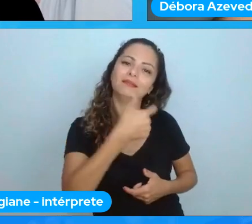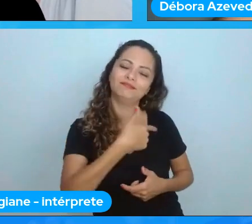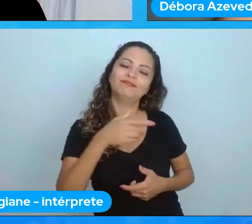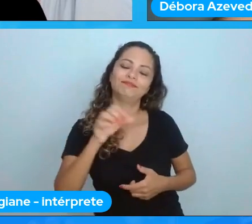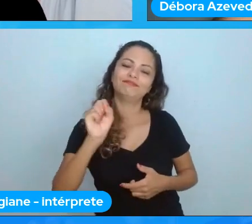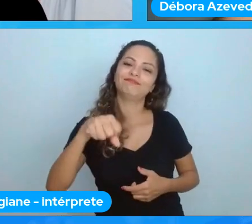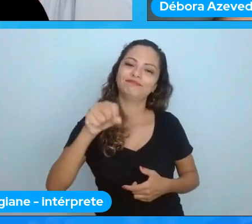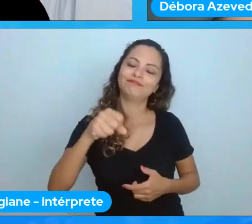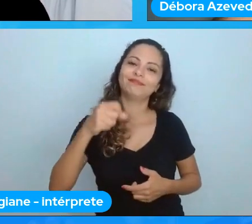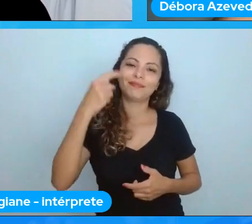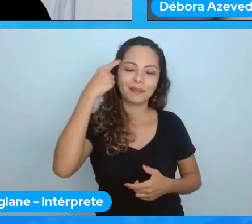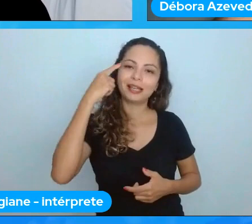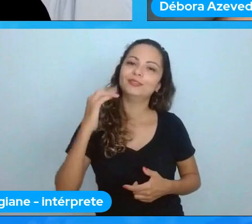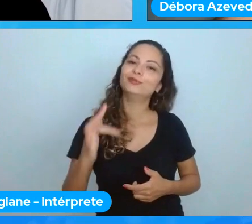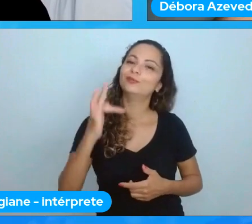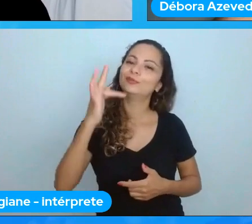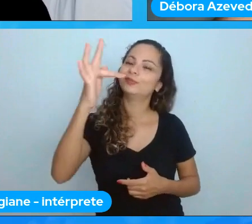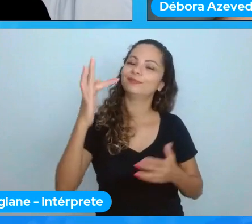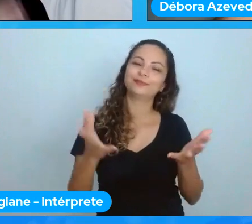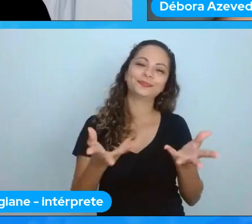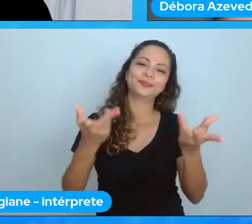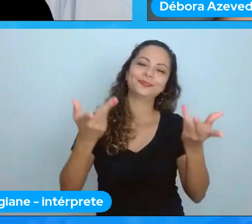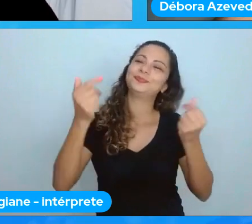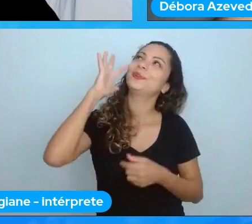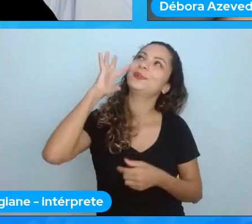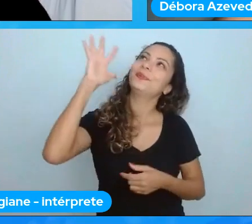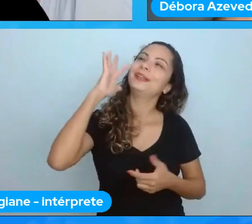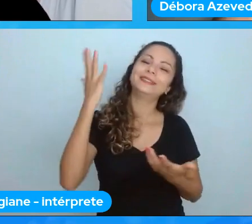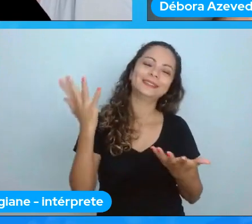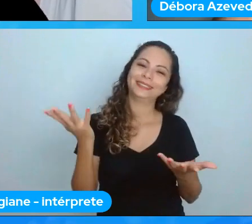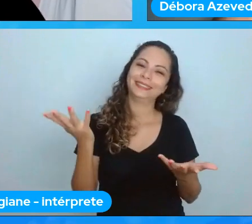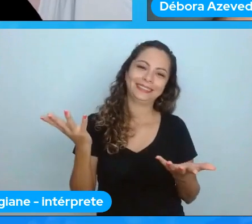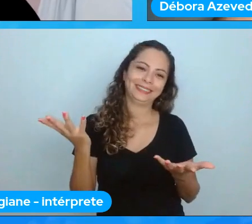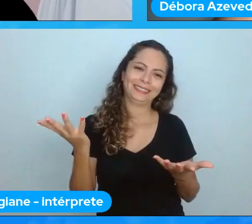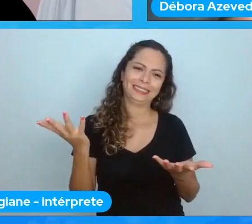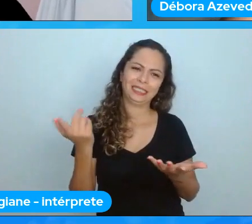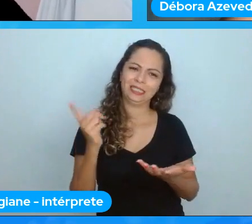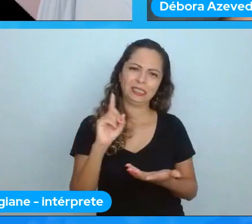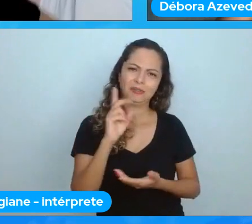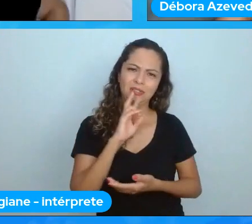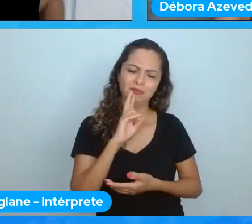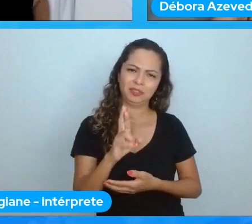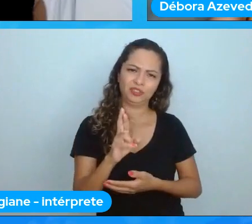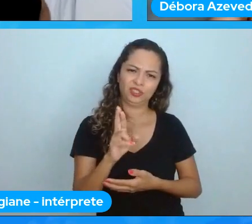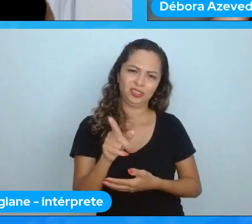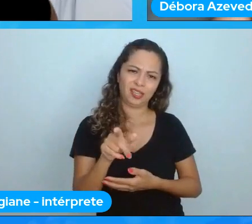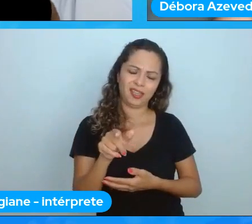frente então não consigo nem imaginar o que é no final não responde a pergunta é isso